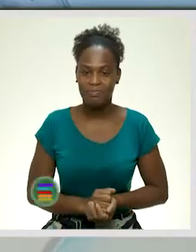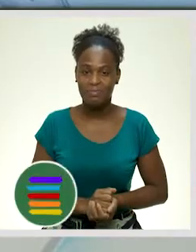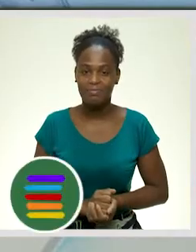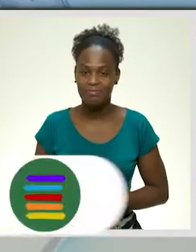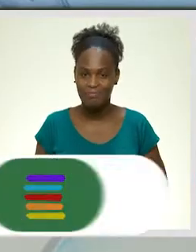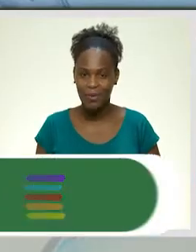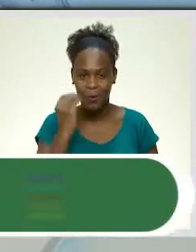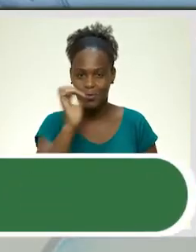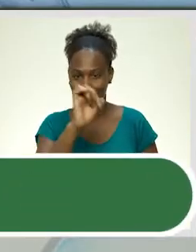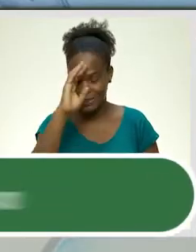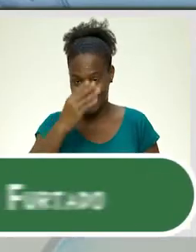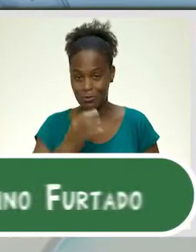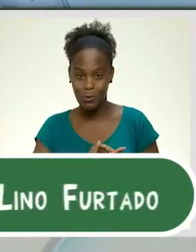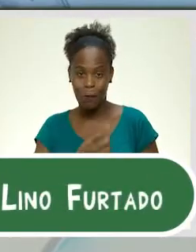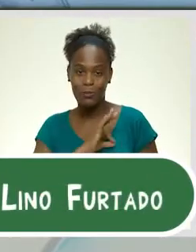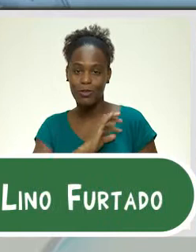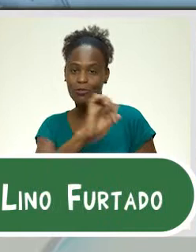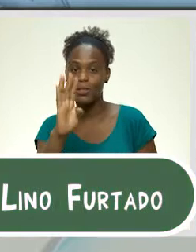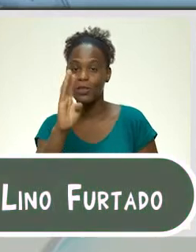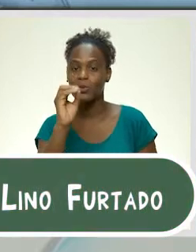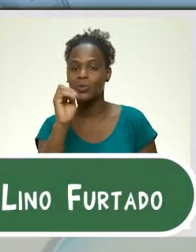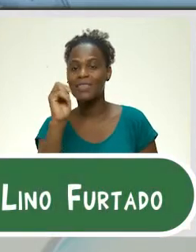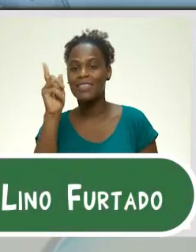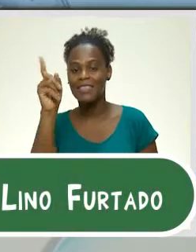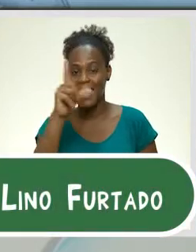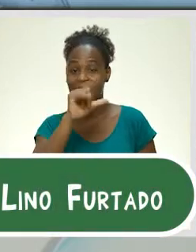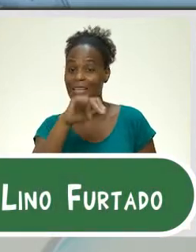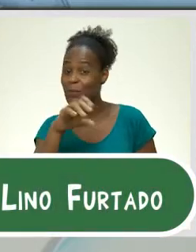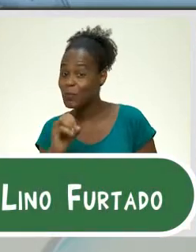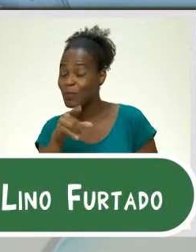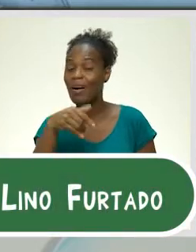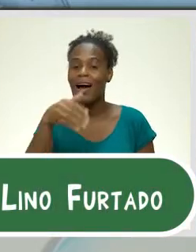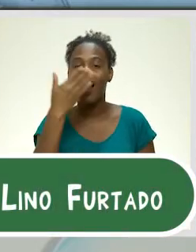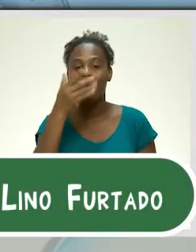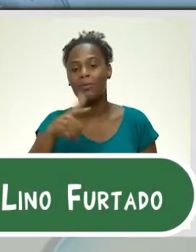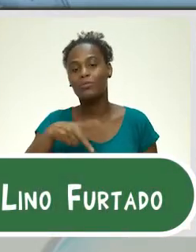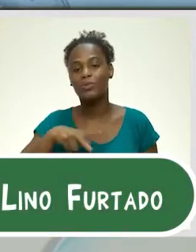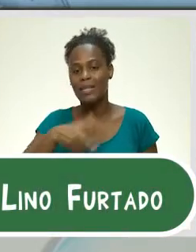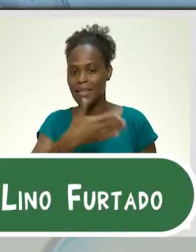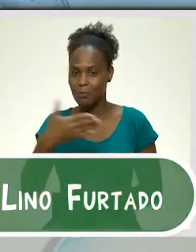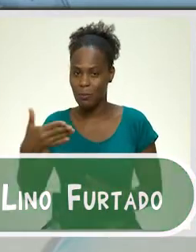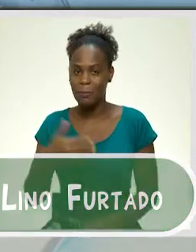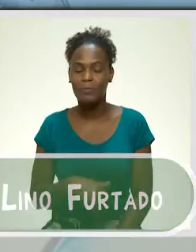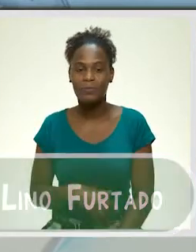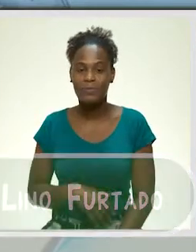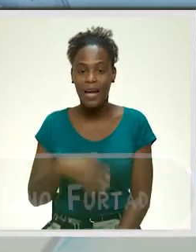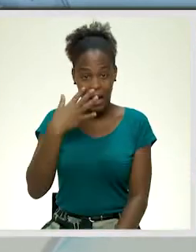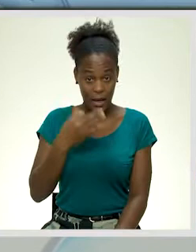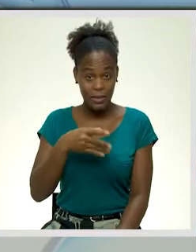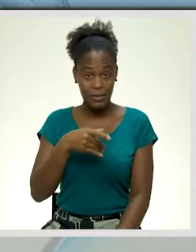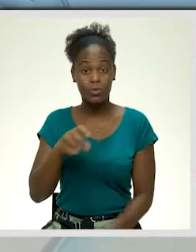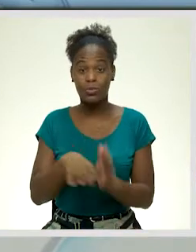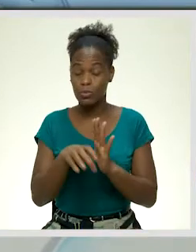sabem, sou o vosso professor, Juselino Furtado. Vamos para a aula de língua portuguesa, 11º ano. Ainda as condições